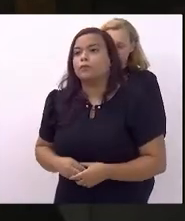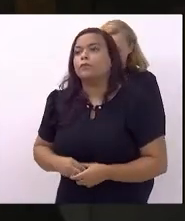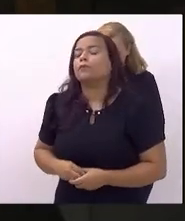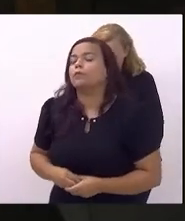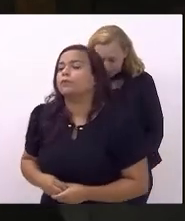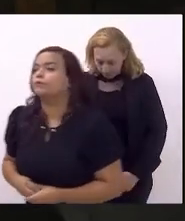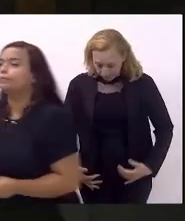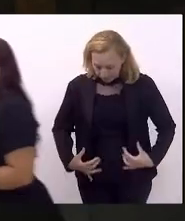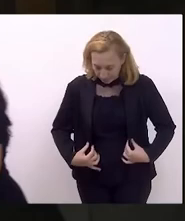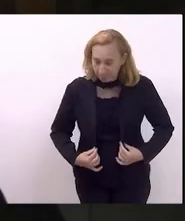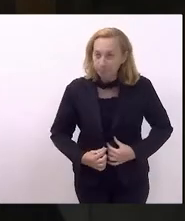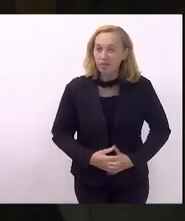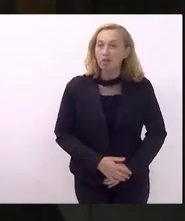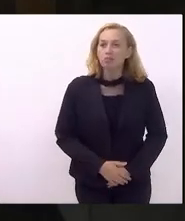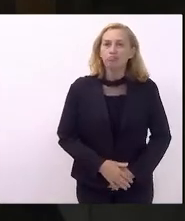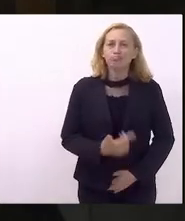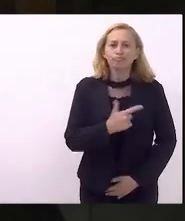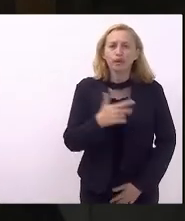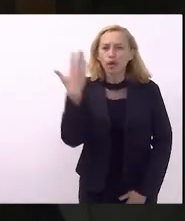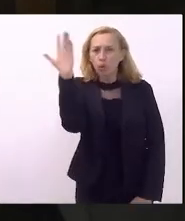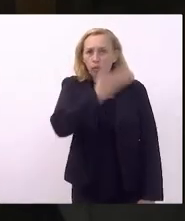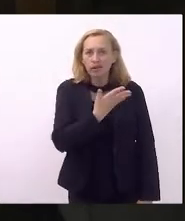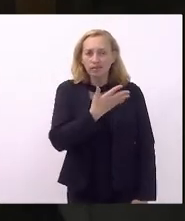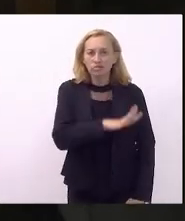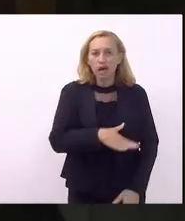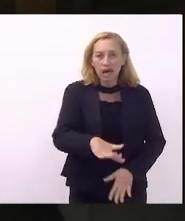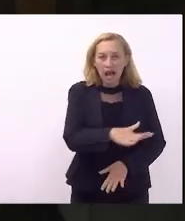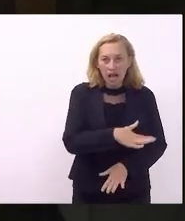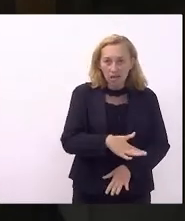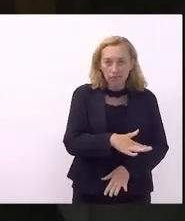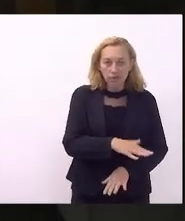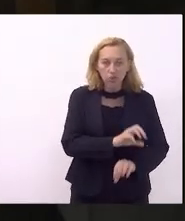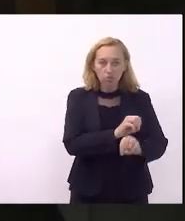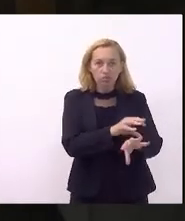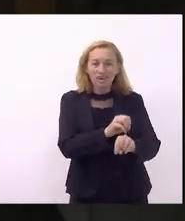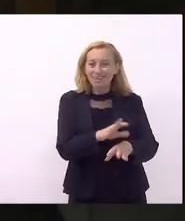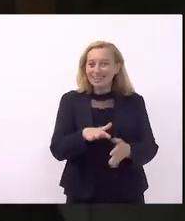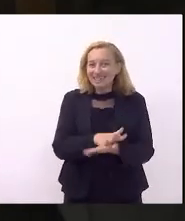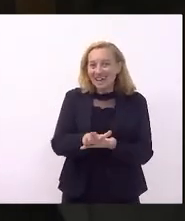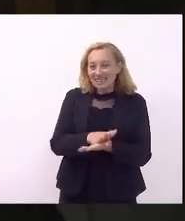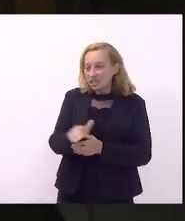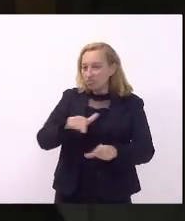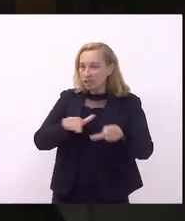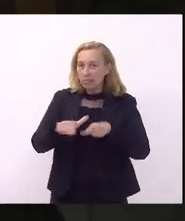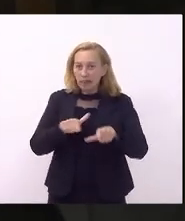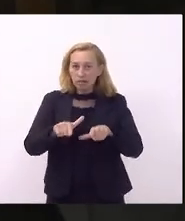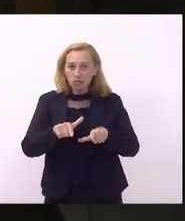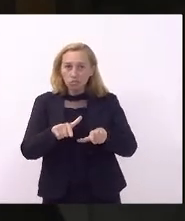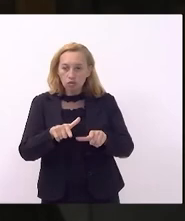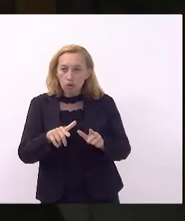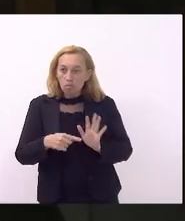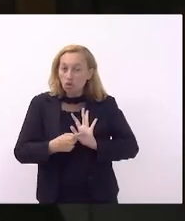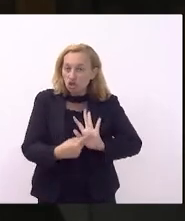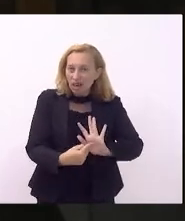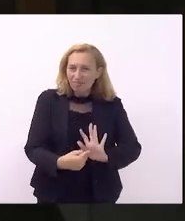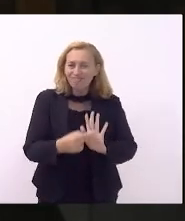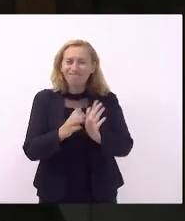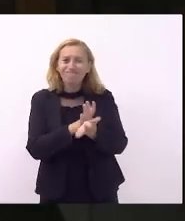porque não há nenhuma comprovação no campo educacional nenhum trabalho publicado em nenhum